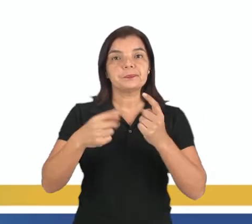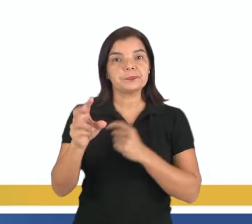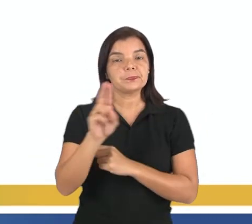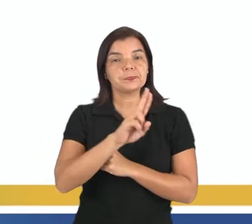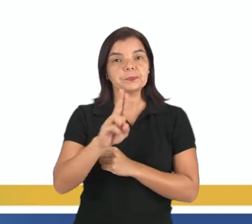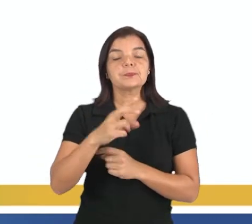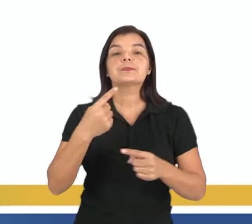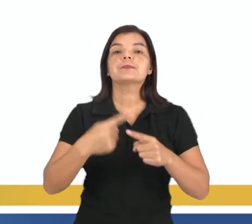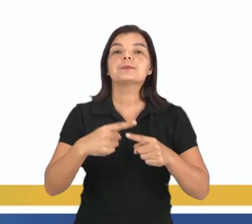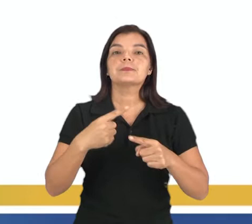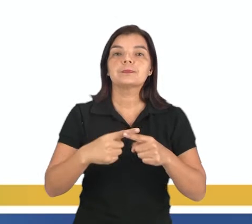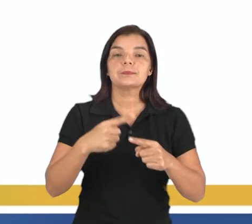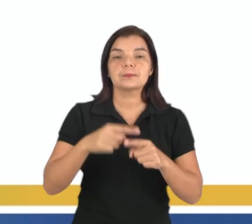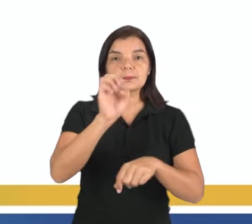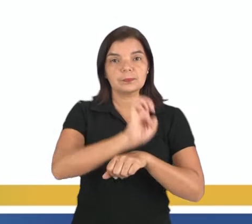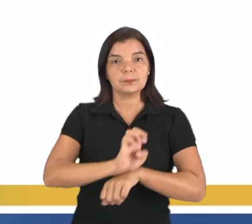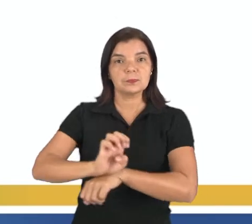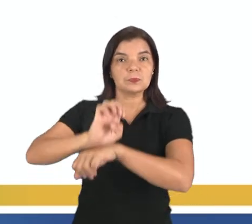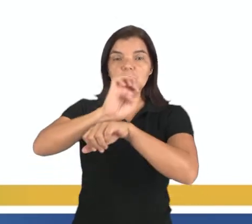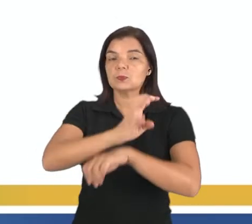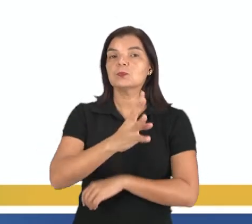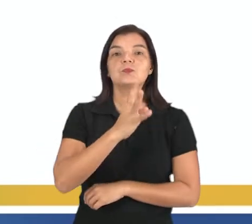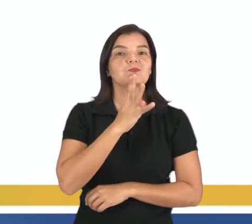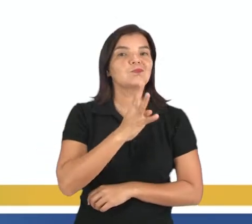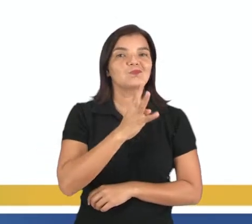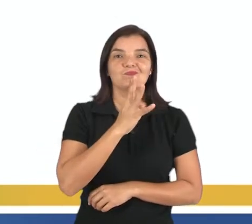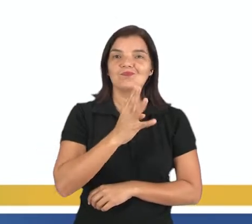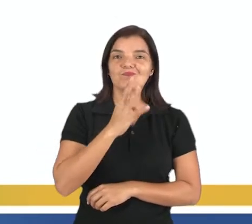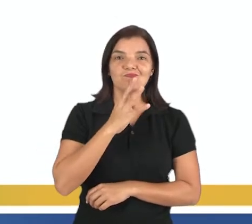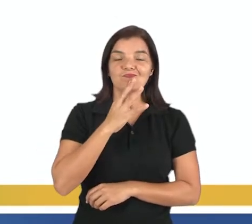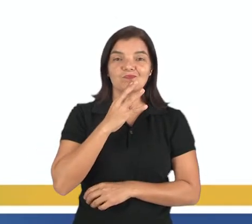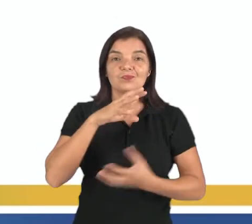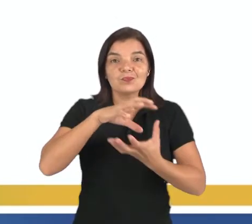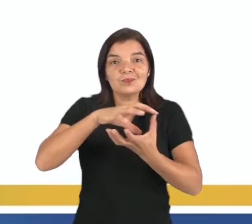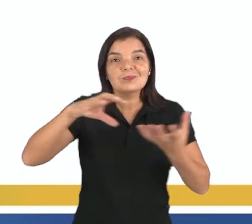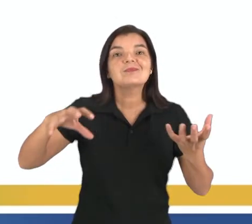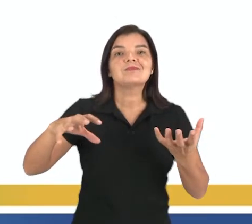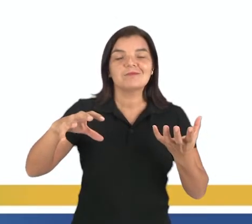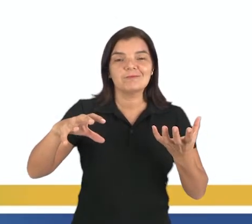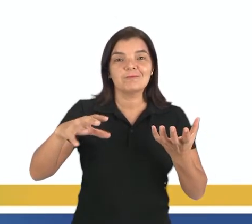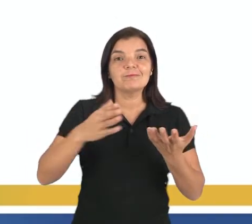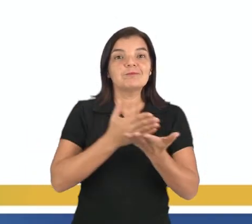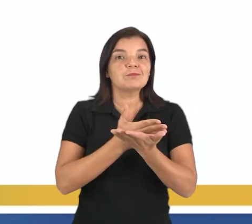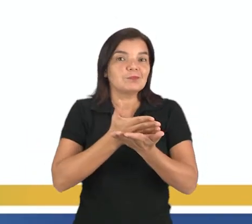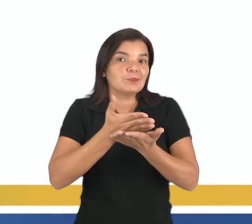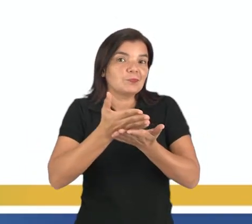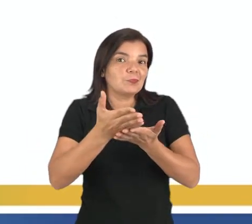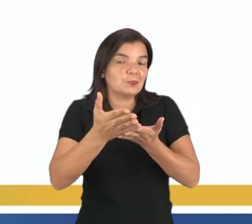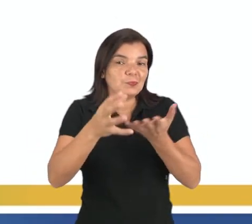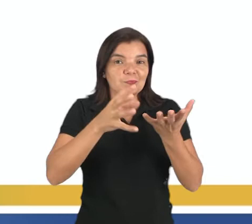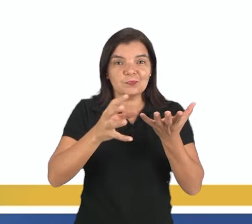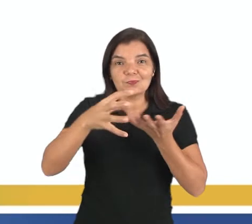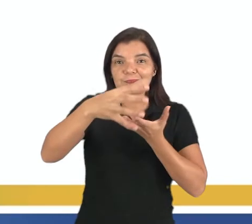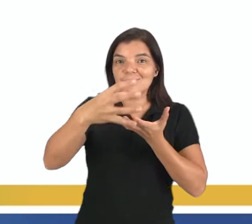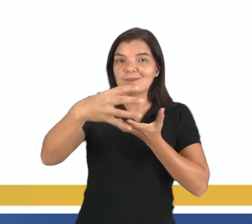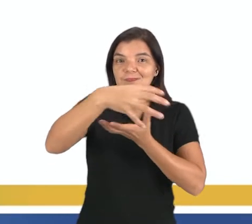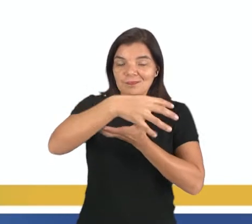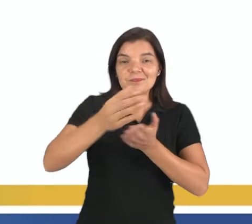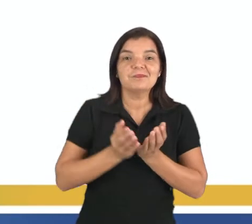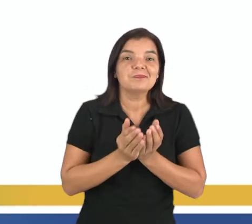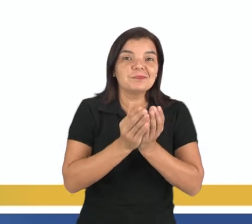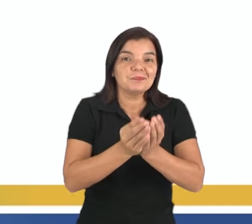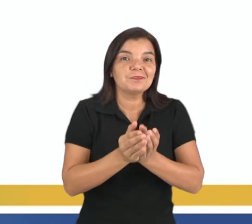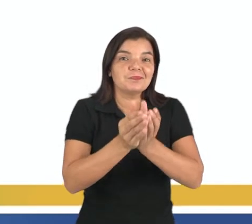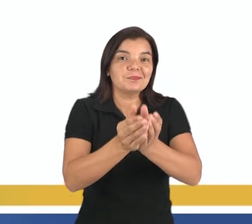nome por quê? Porque a Europa não conhecia ainda esse continente, né? Começou a conhecer a partir das grandes navegações.